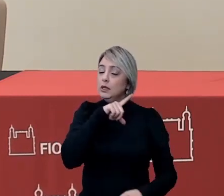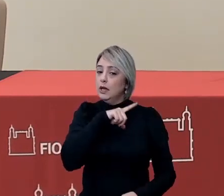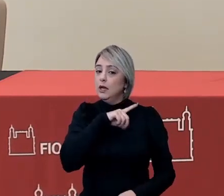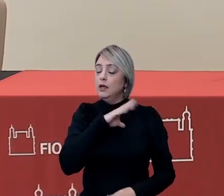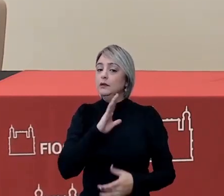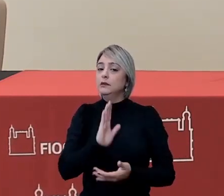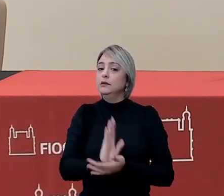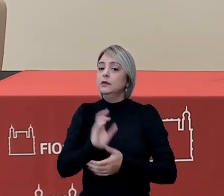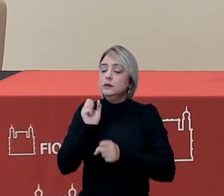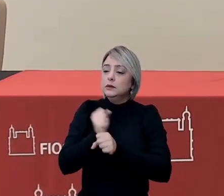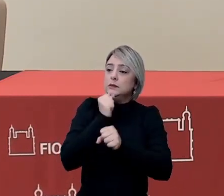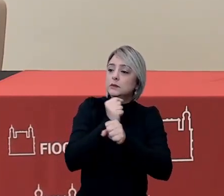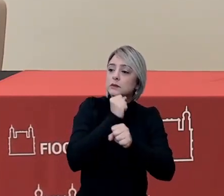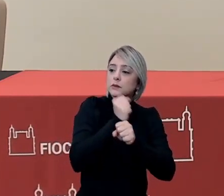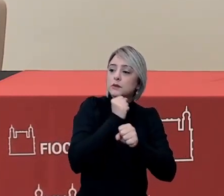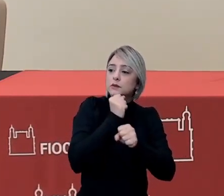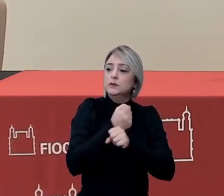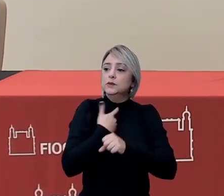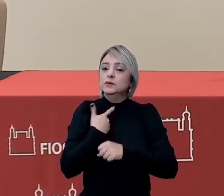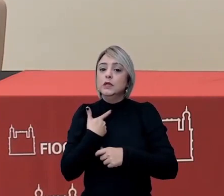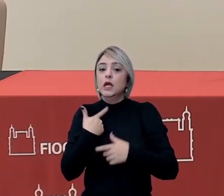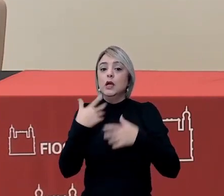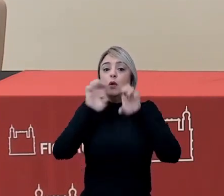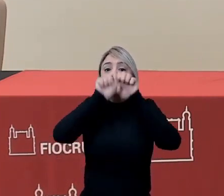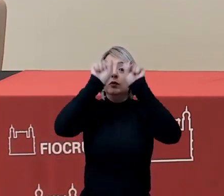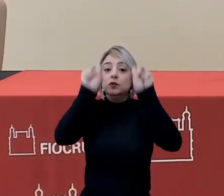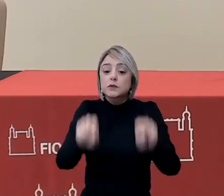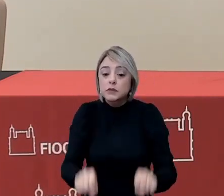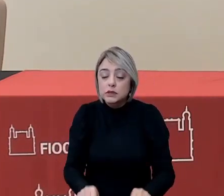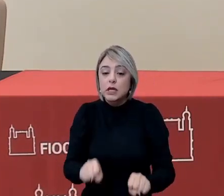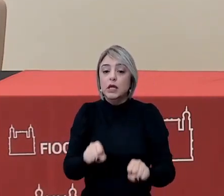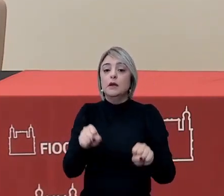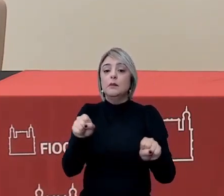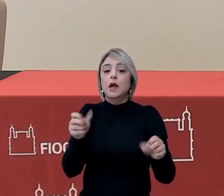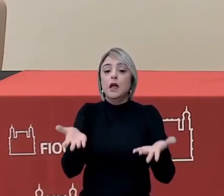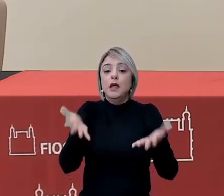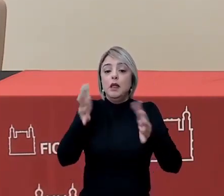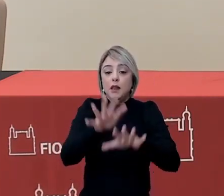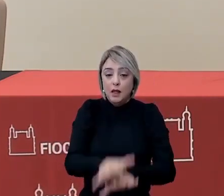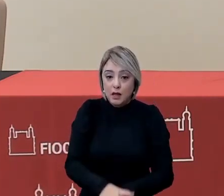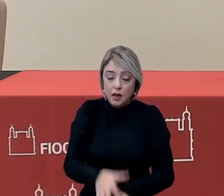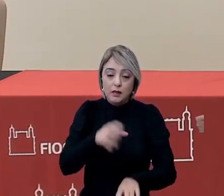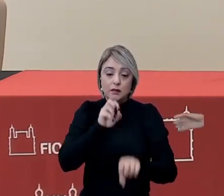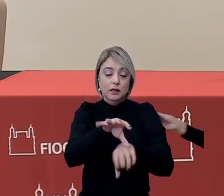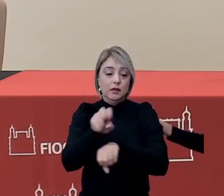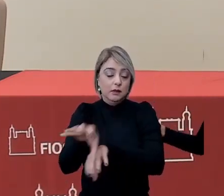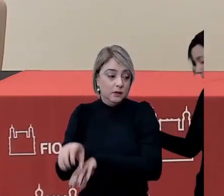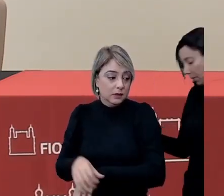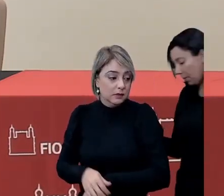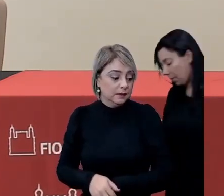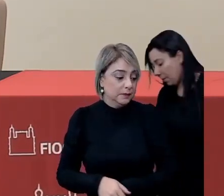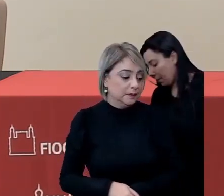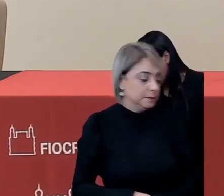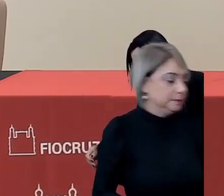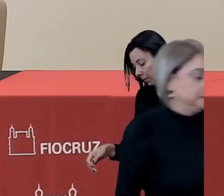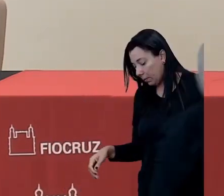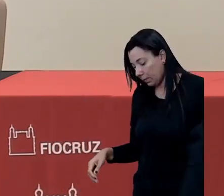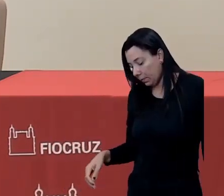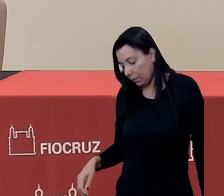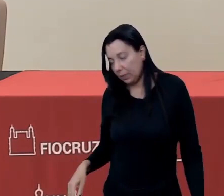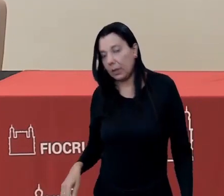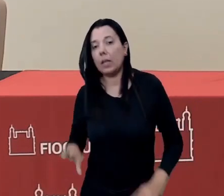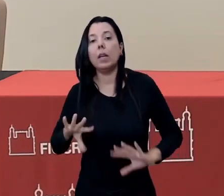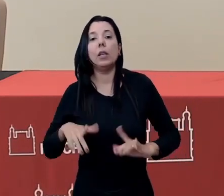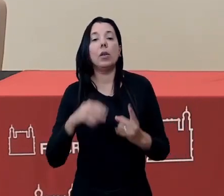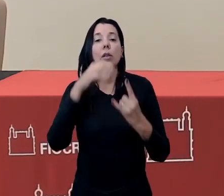construído como um sistema integrado da educação em toda a